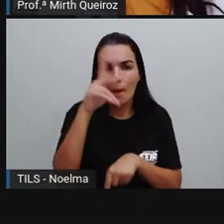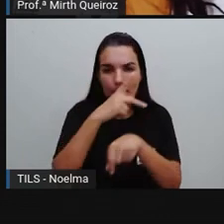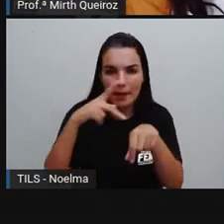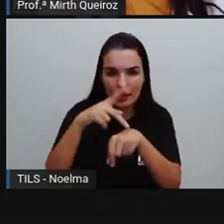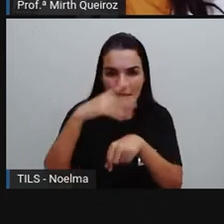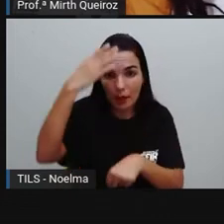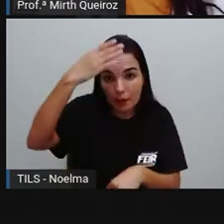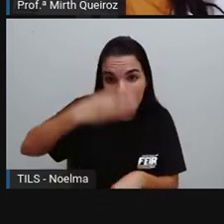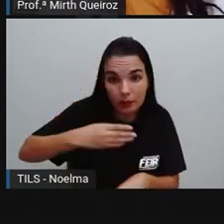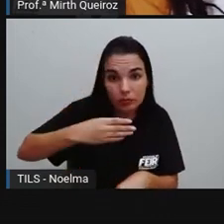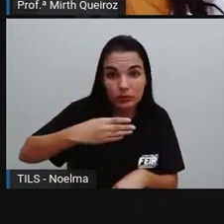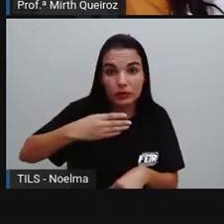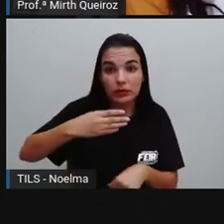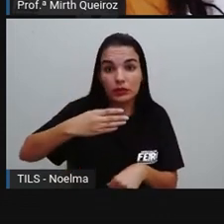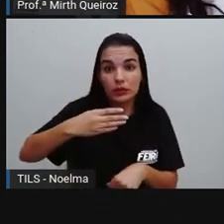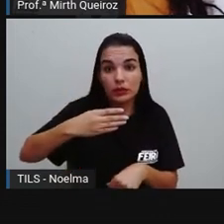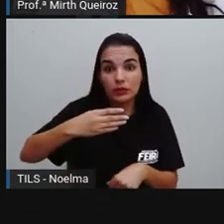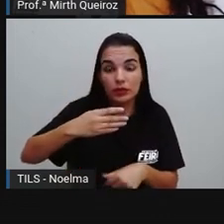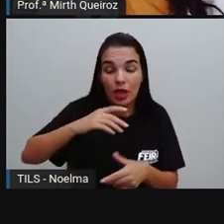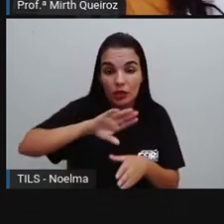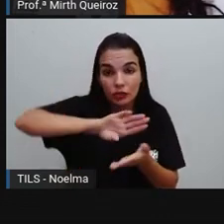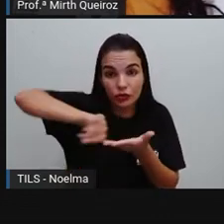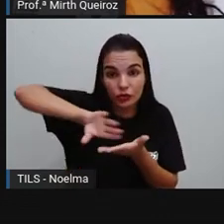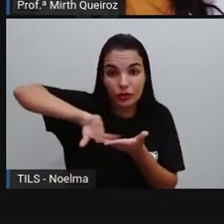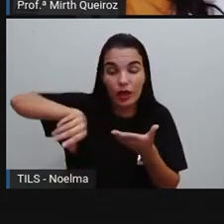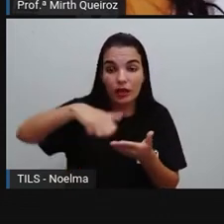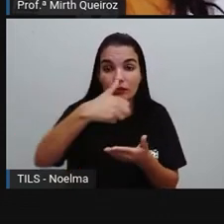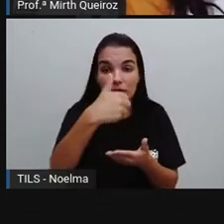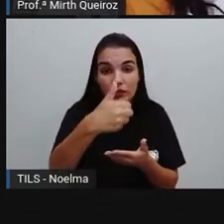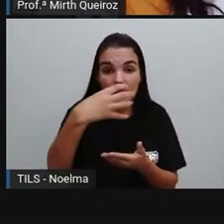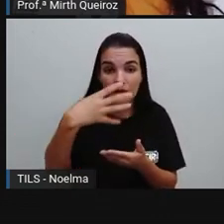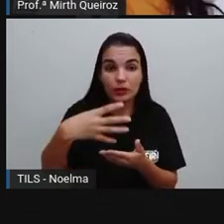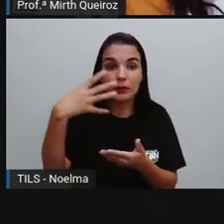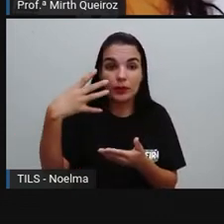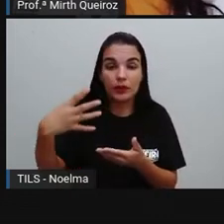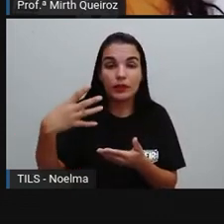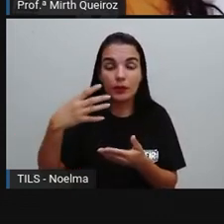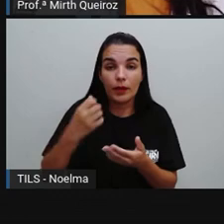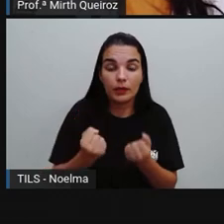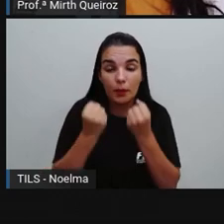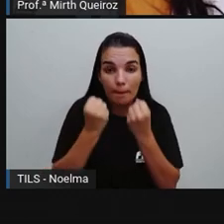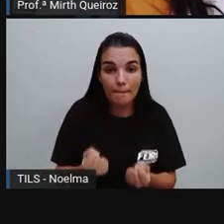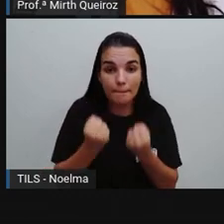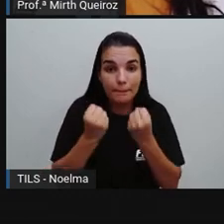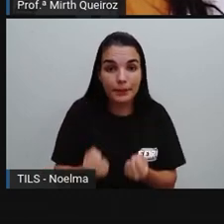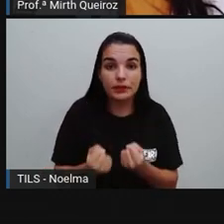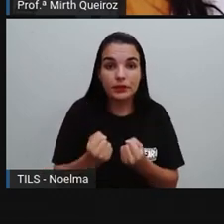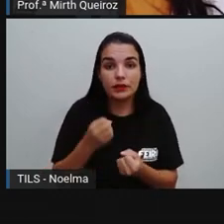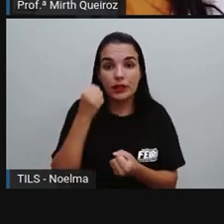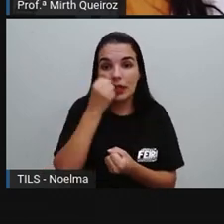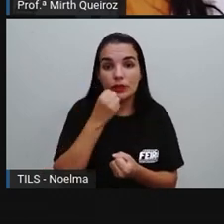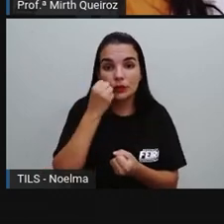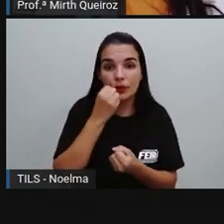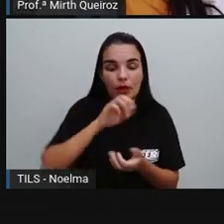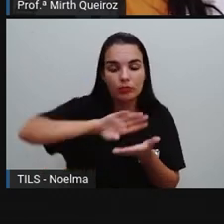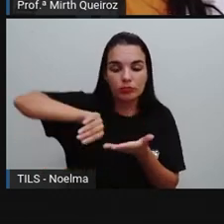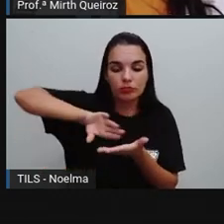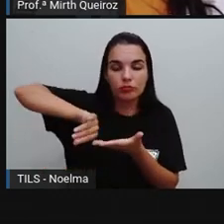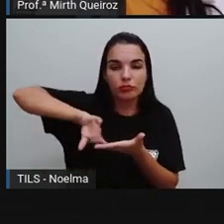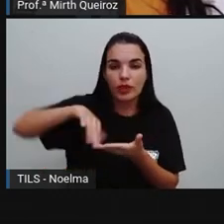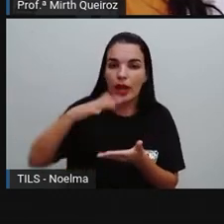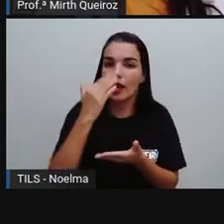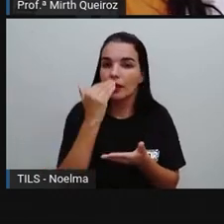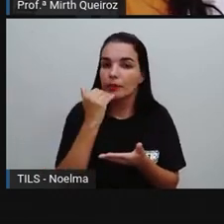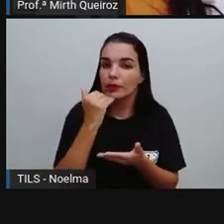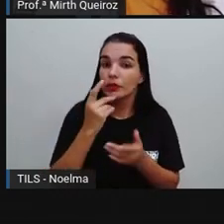O país se comprometeu a tirar 144 mil toneladas de açúcar nos alimentos